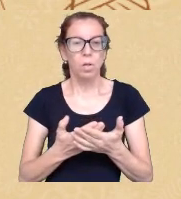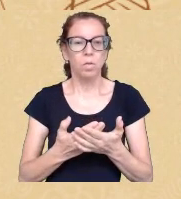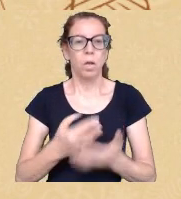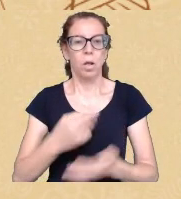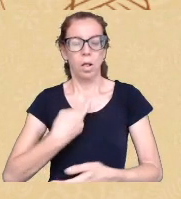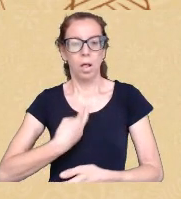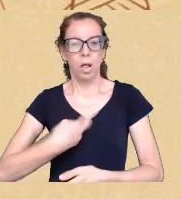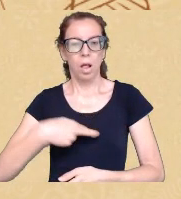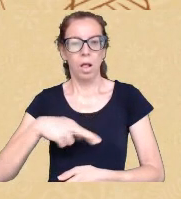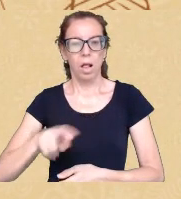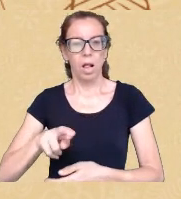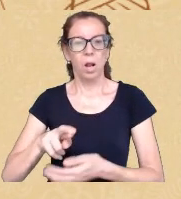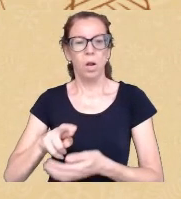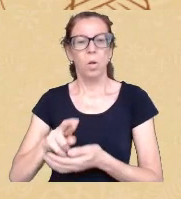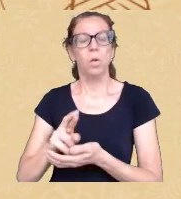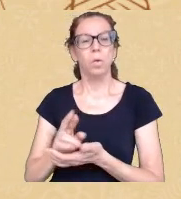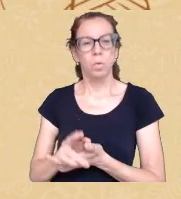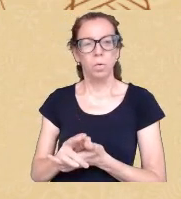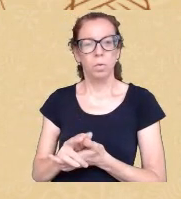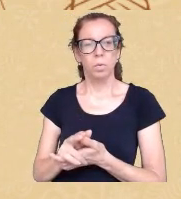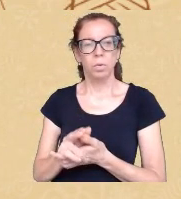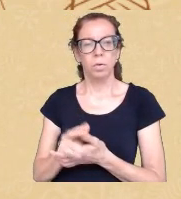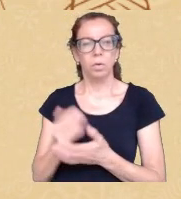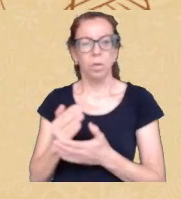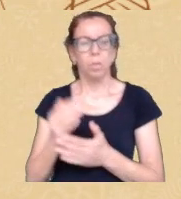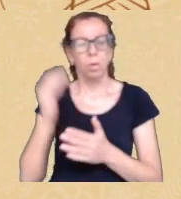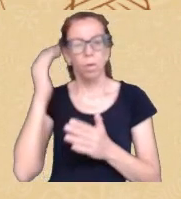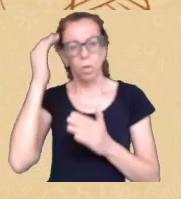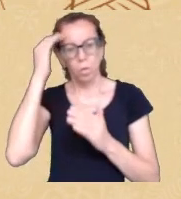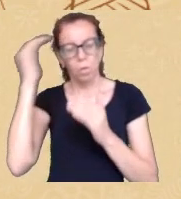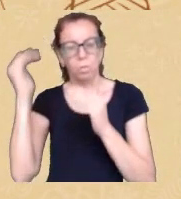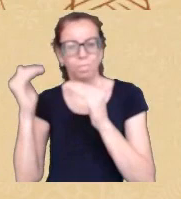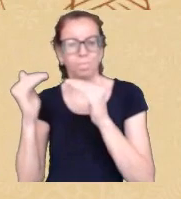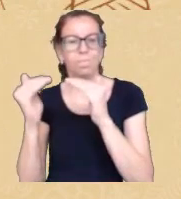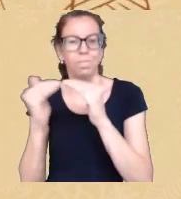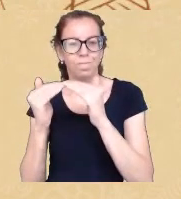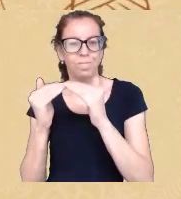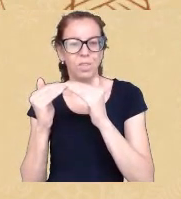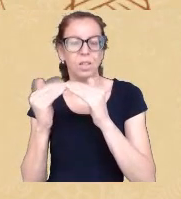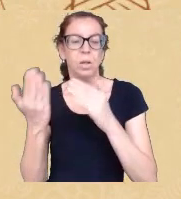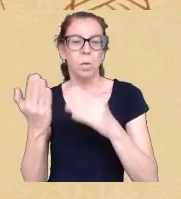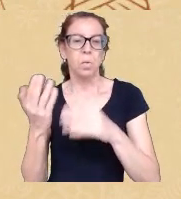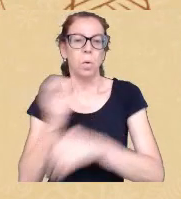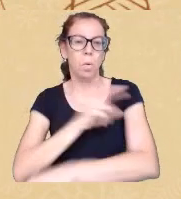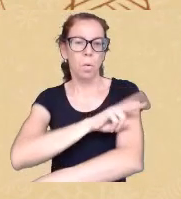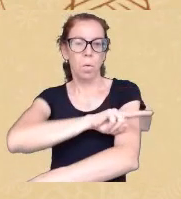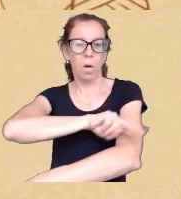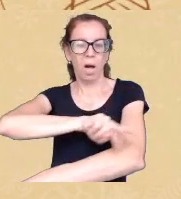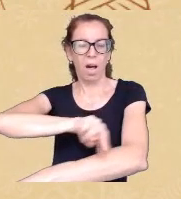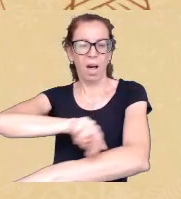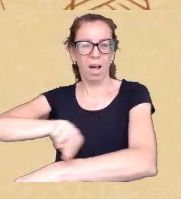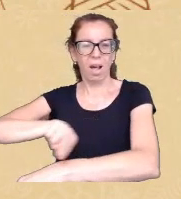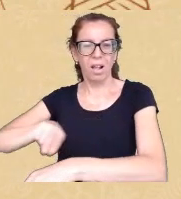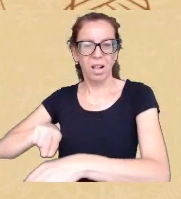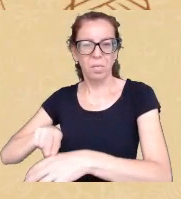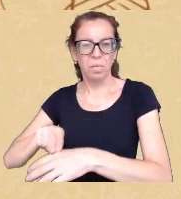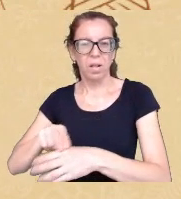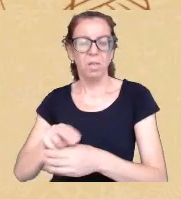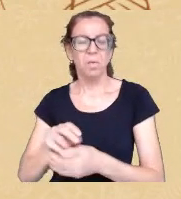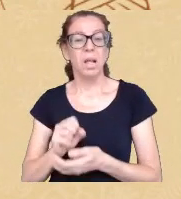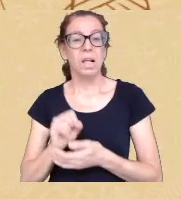pé sem o racismo eu estou de acordo com isso o racismo estrutura isso mas se isso é verdade também